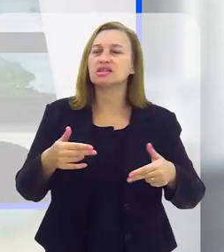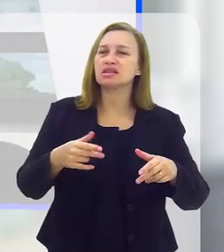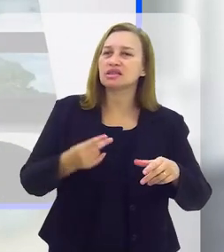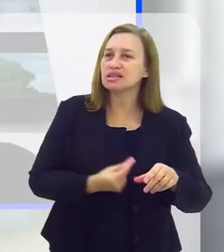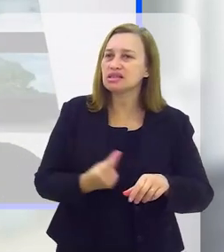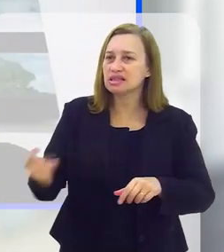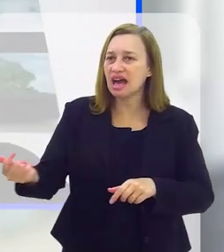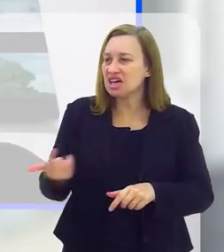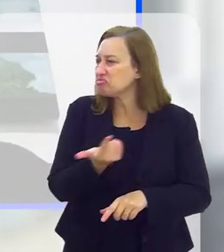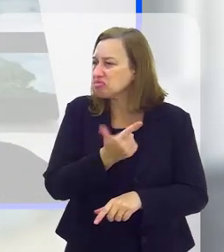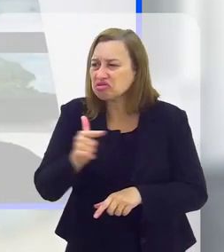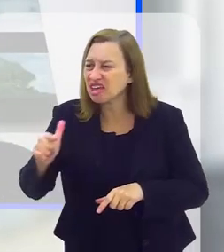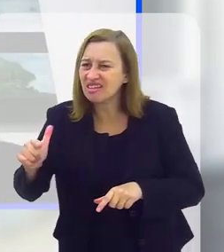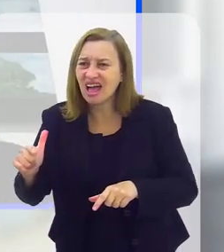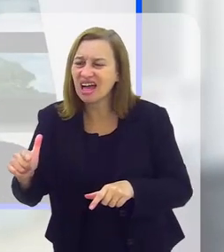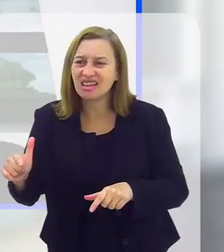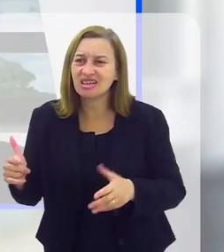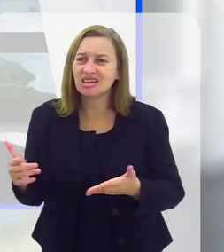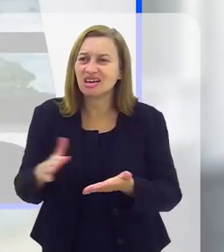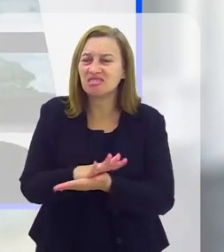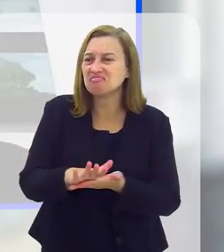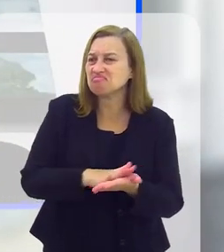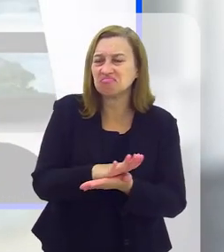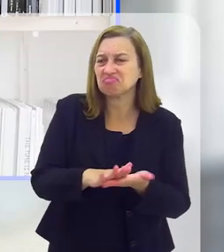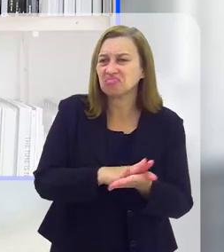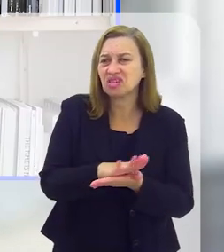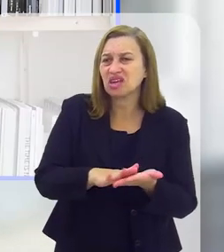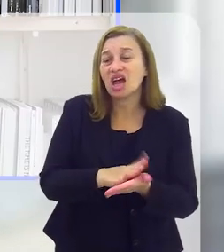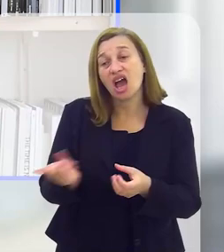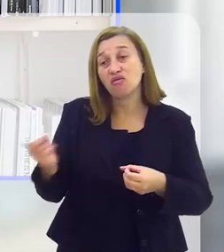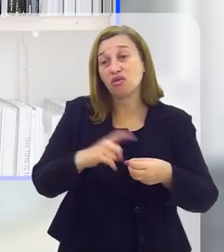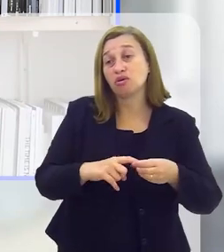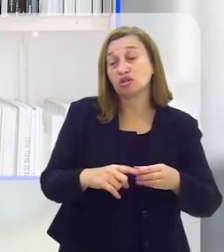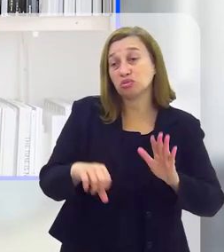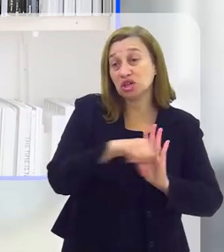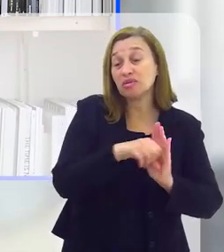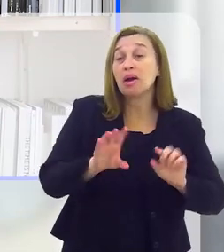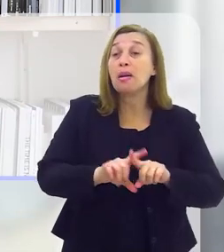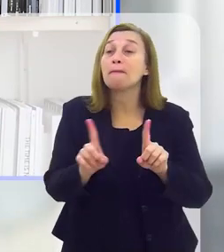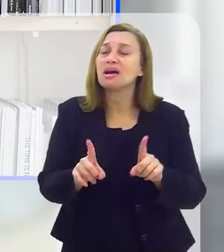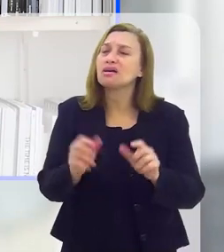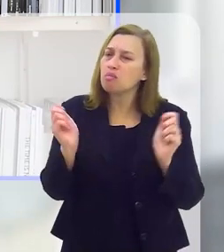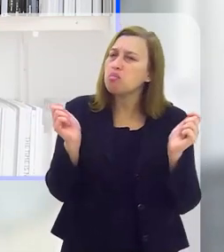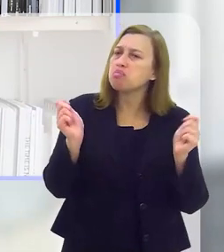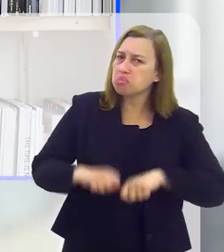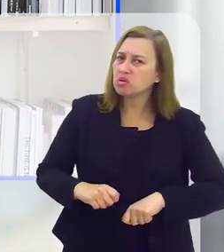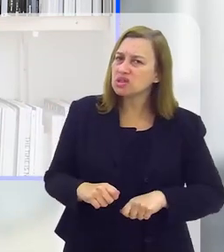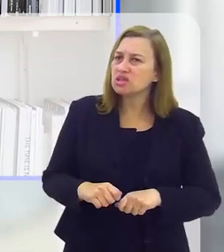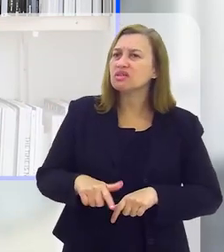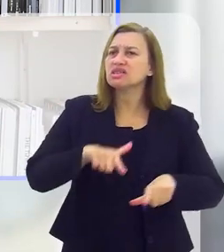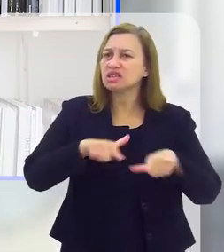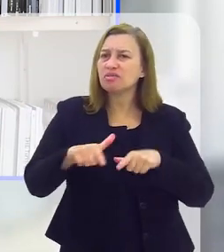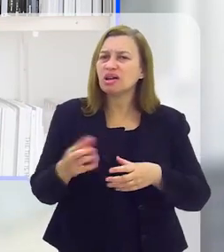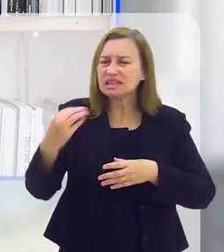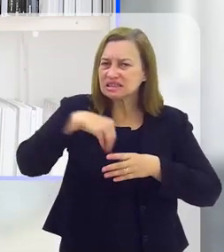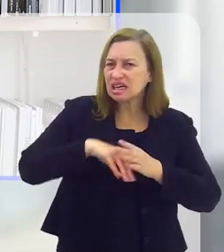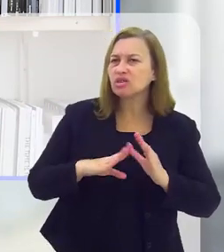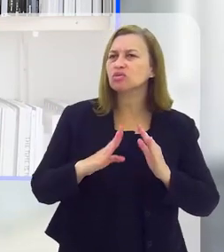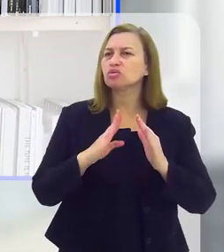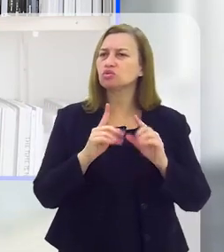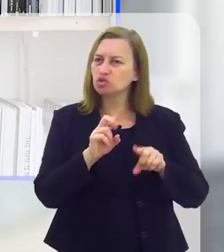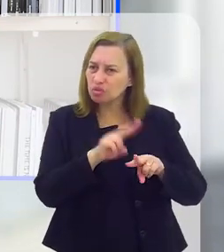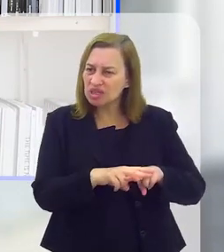né? E muitas vezes eles saem dali do presídio e não tem nada, enfim, acabam voltando para o crime, né? É